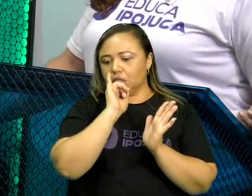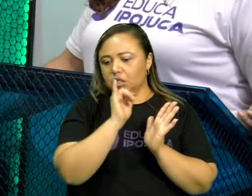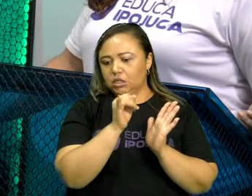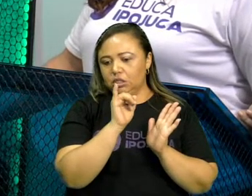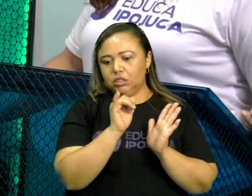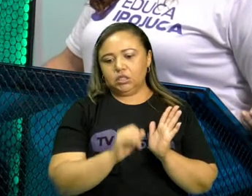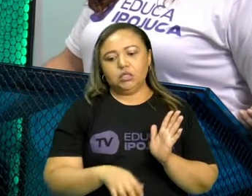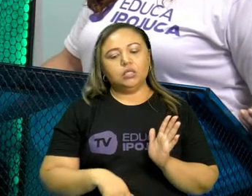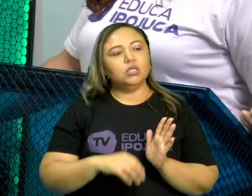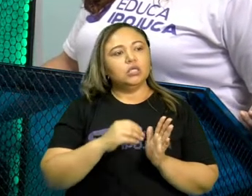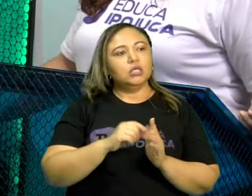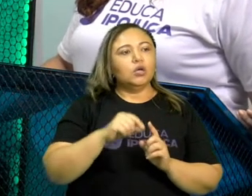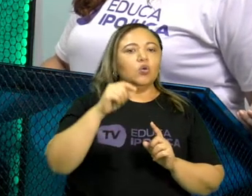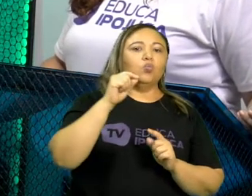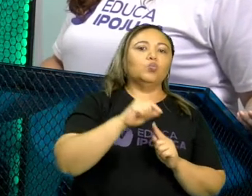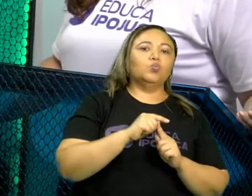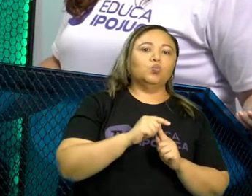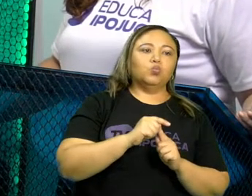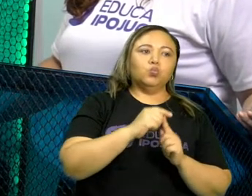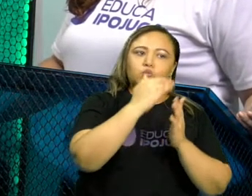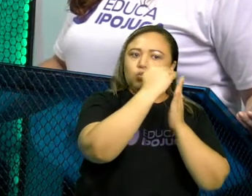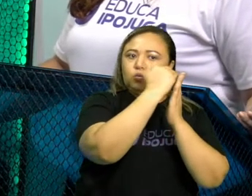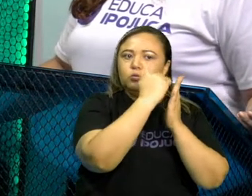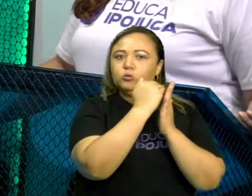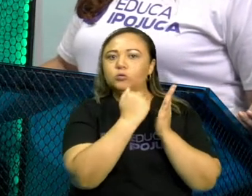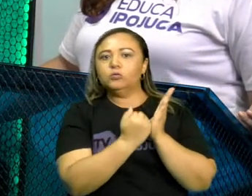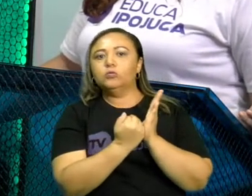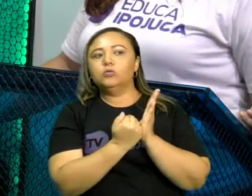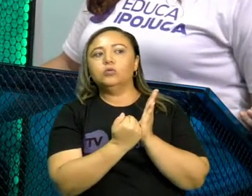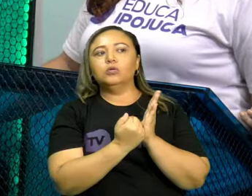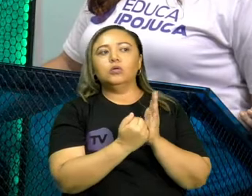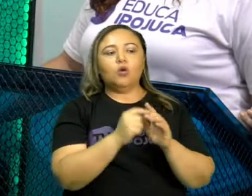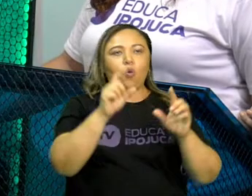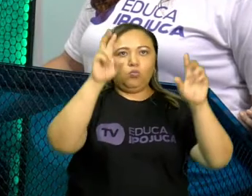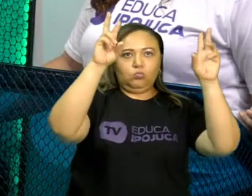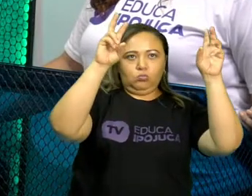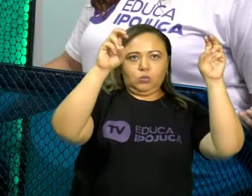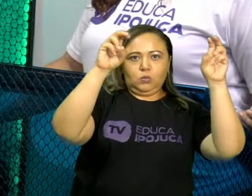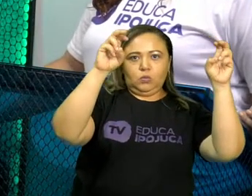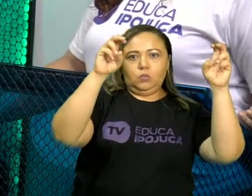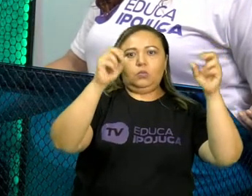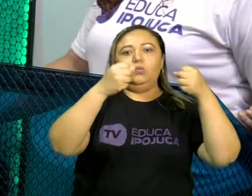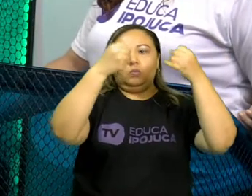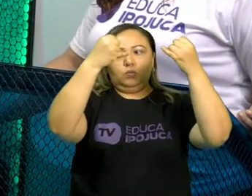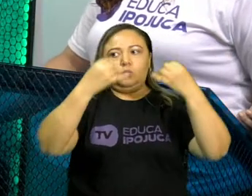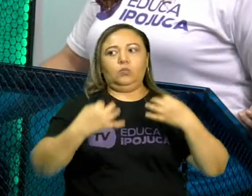posição, posições em relação ao conteúdo ou até o tema que está sendo falado.